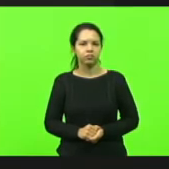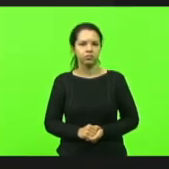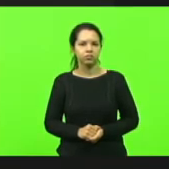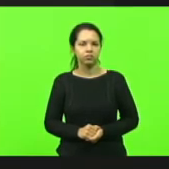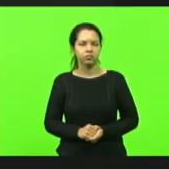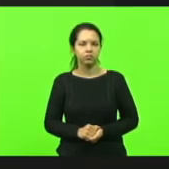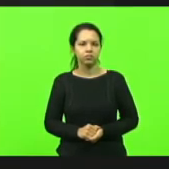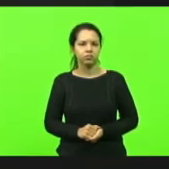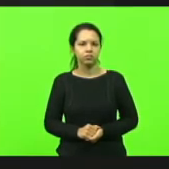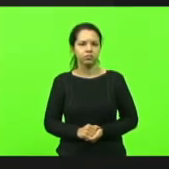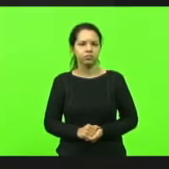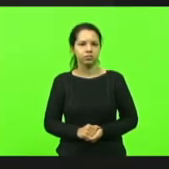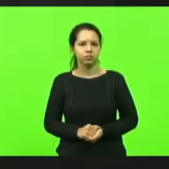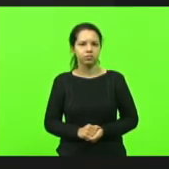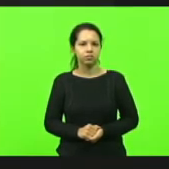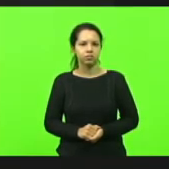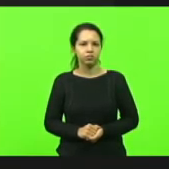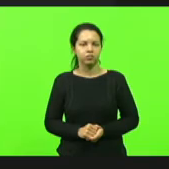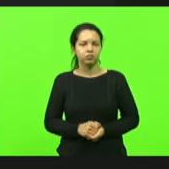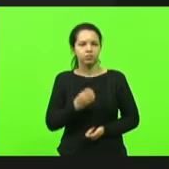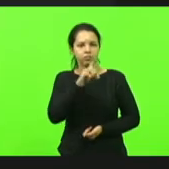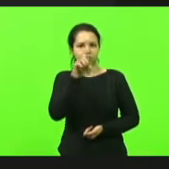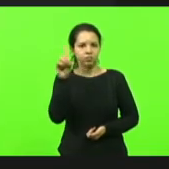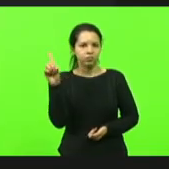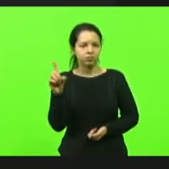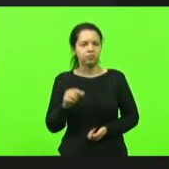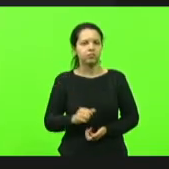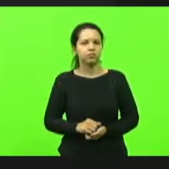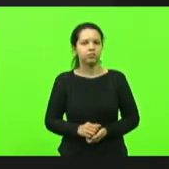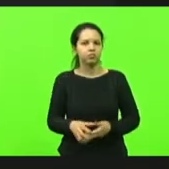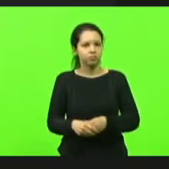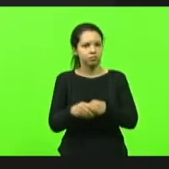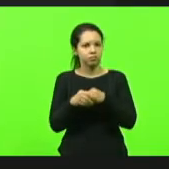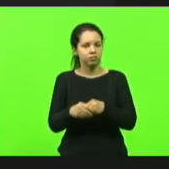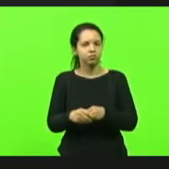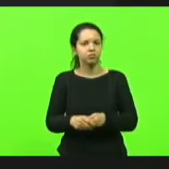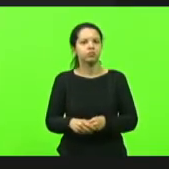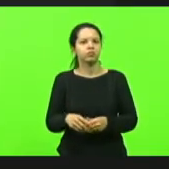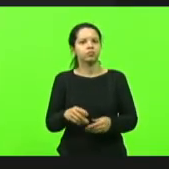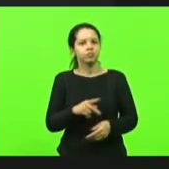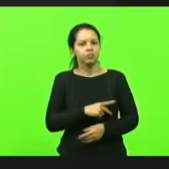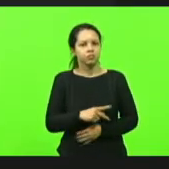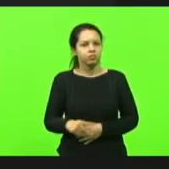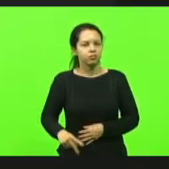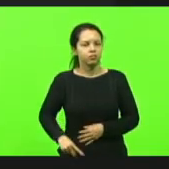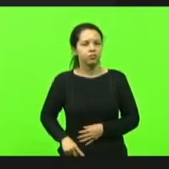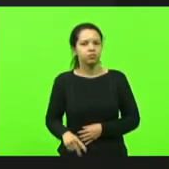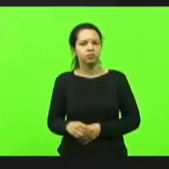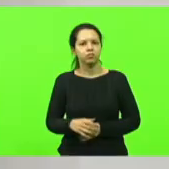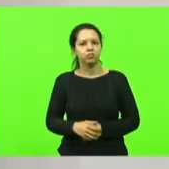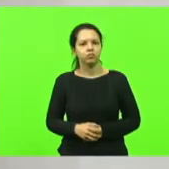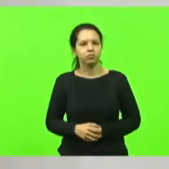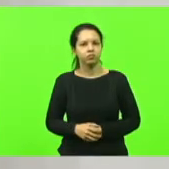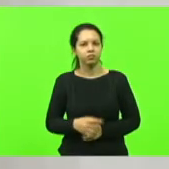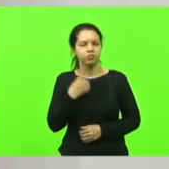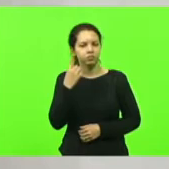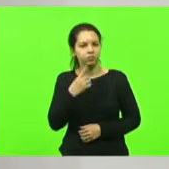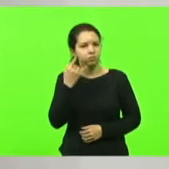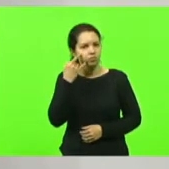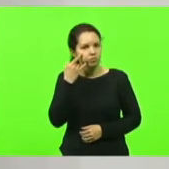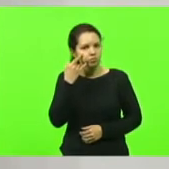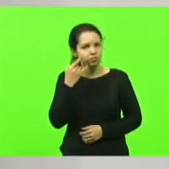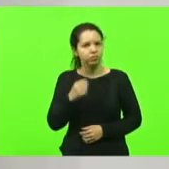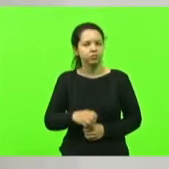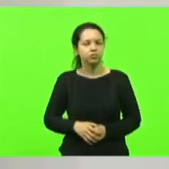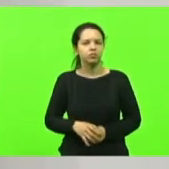Bom dia. Saudar o presidente da sessão, deputado Ricardo Alba, saudar o deputado Silvio